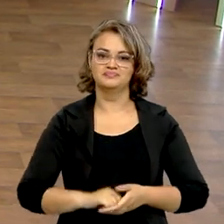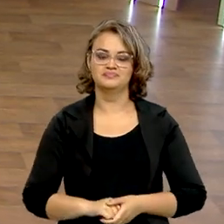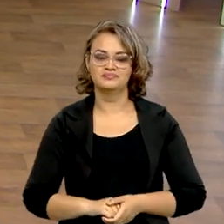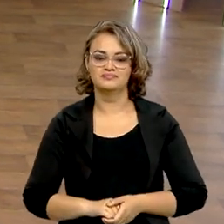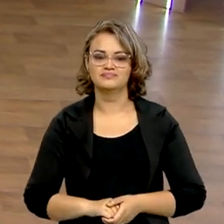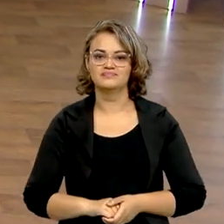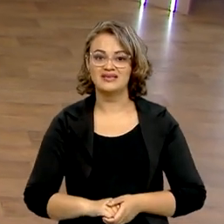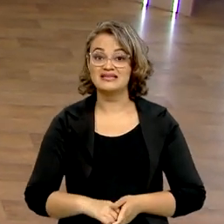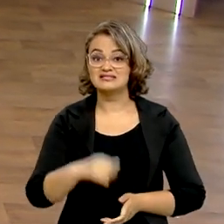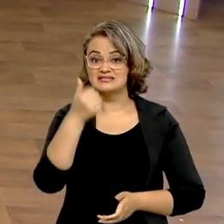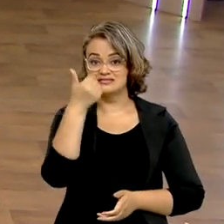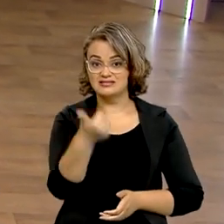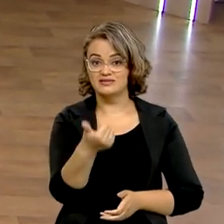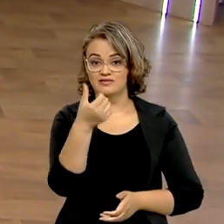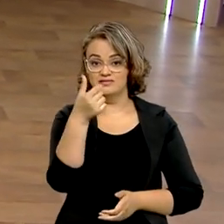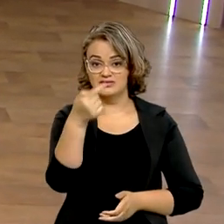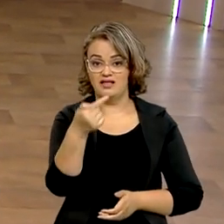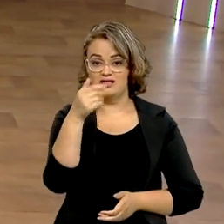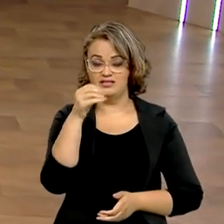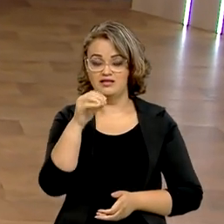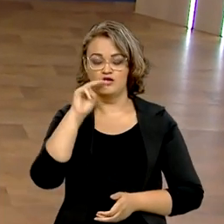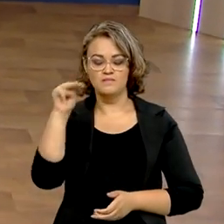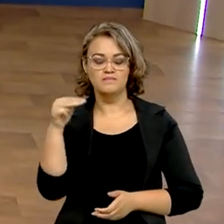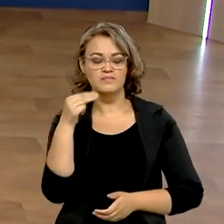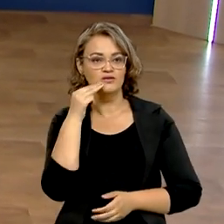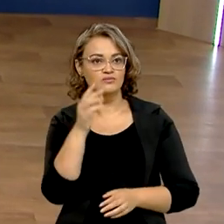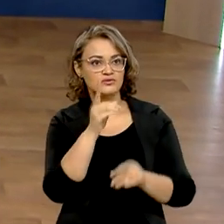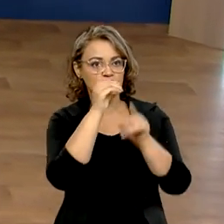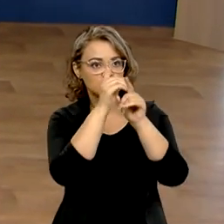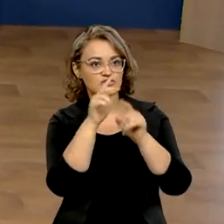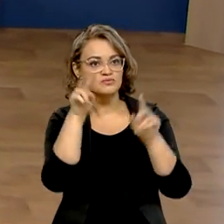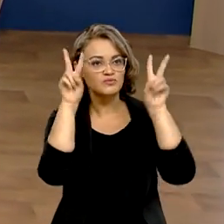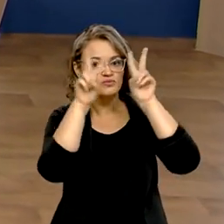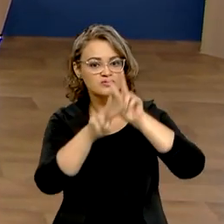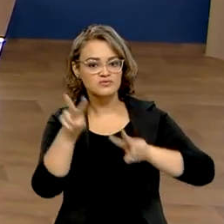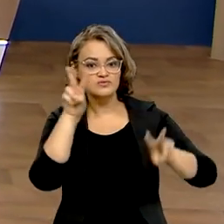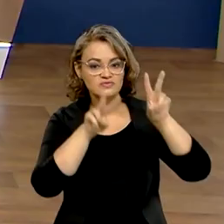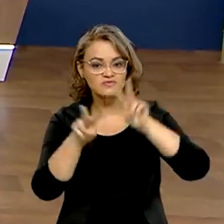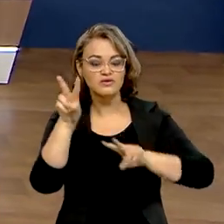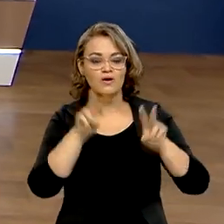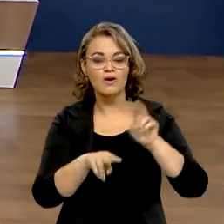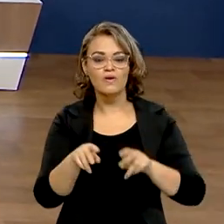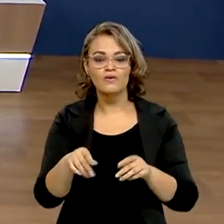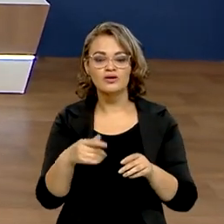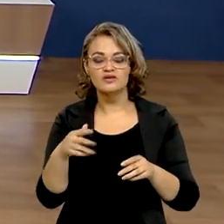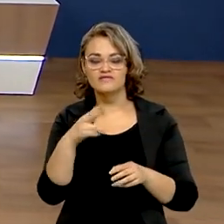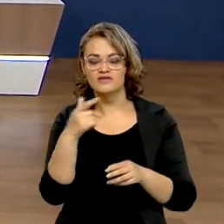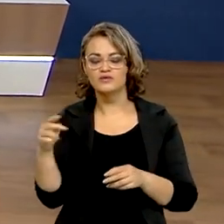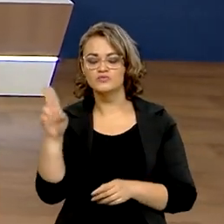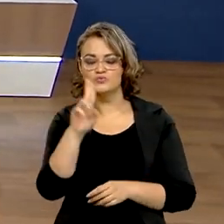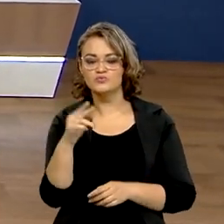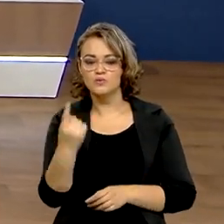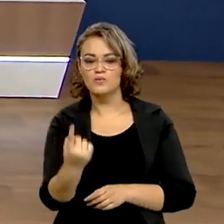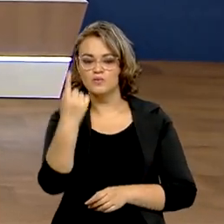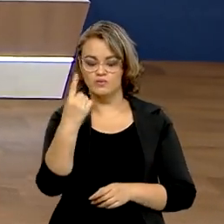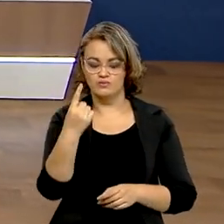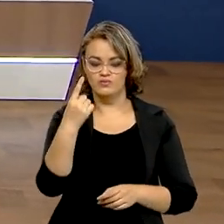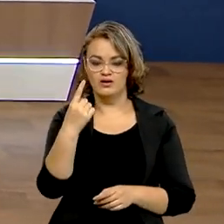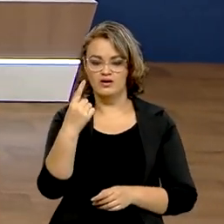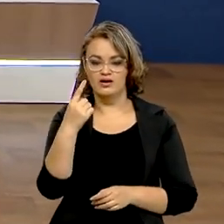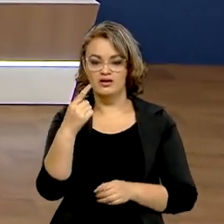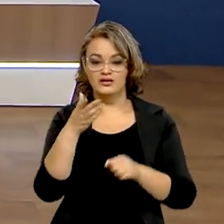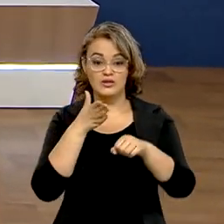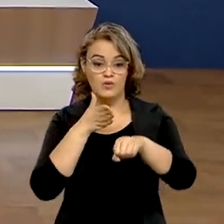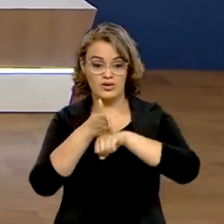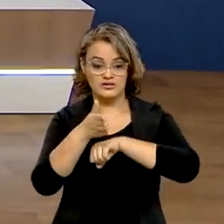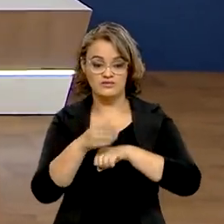Mais de 170 milhões de visualizações e 95 milhões de usuários únicos. Esse é o público e o alcance da